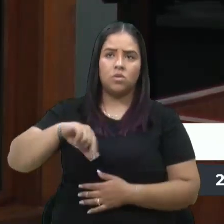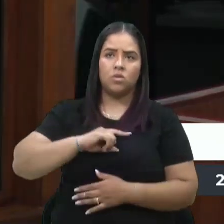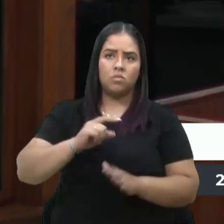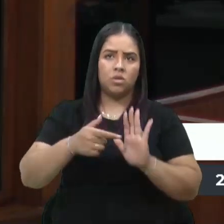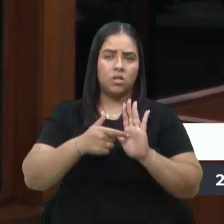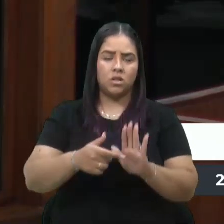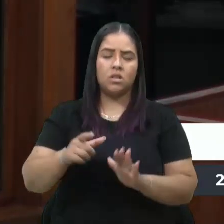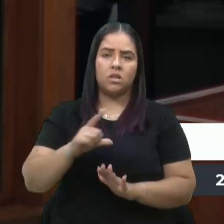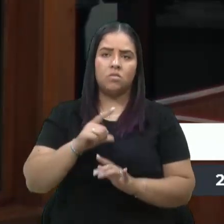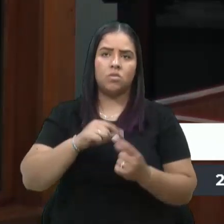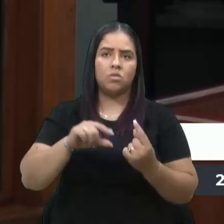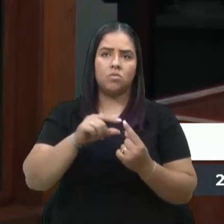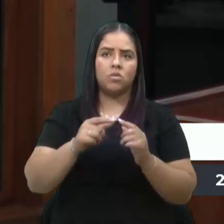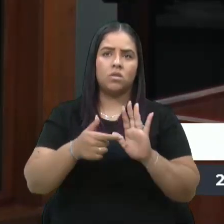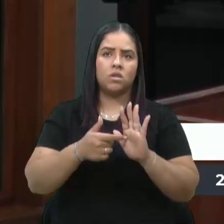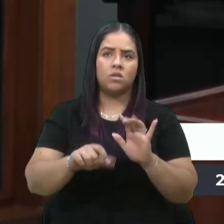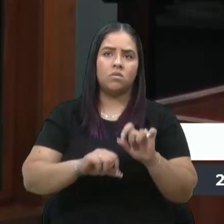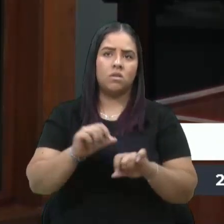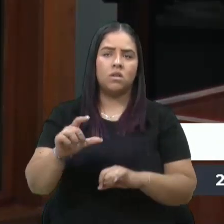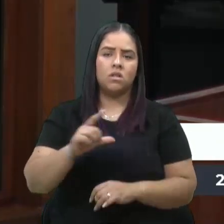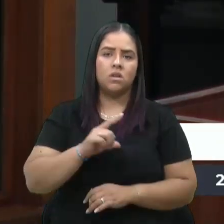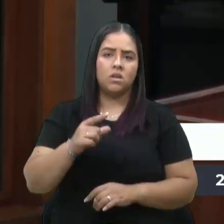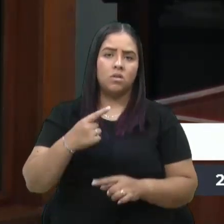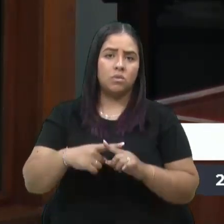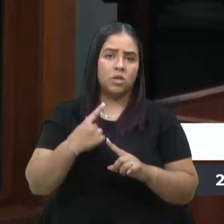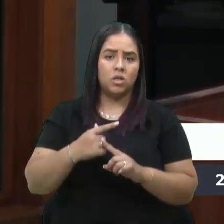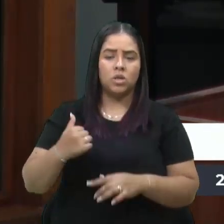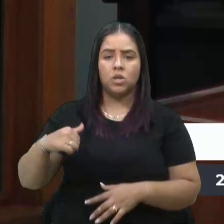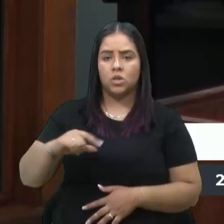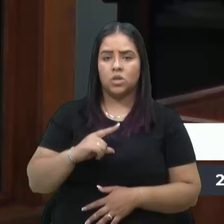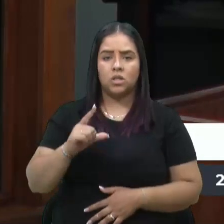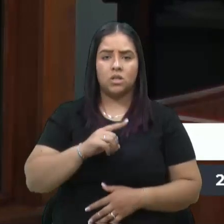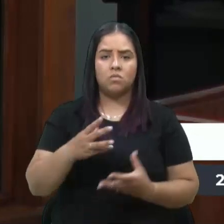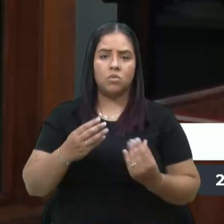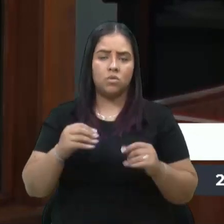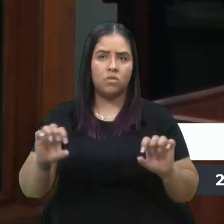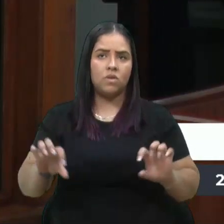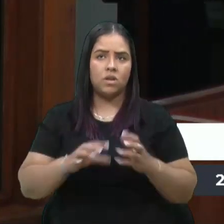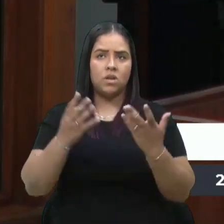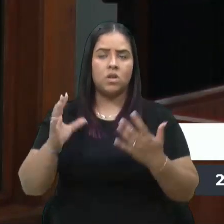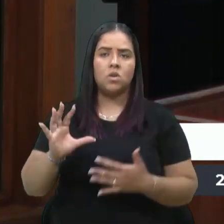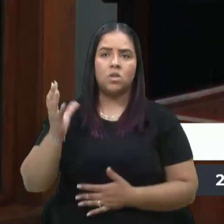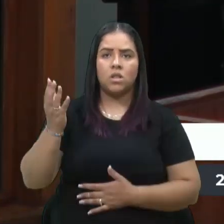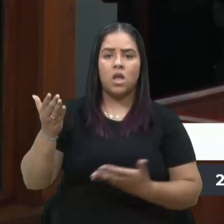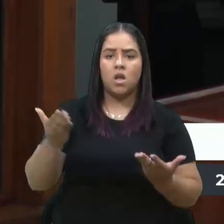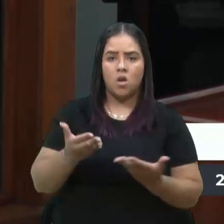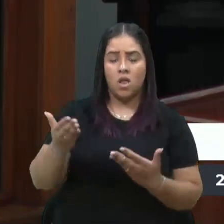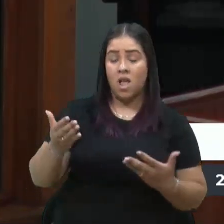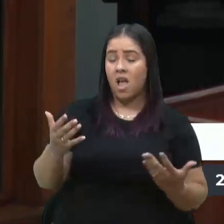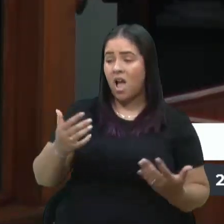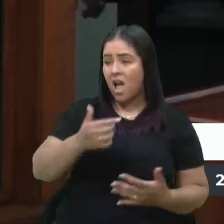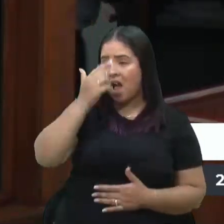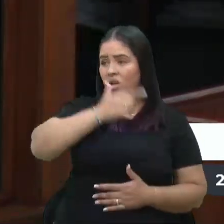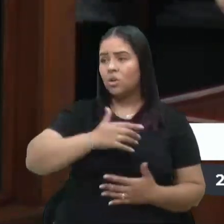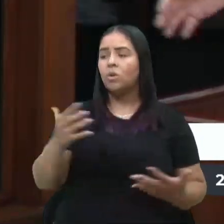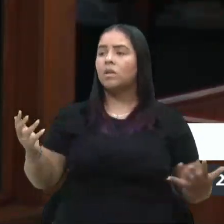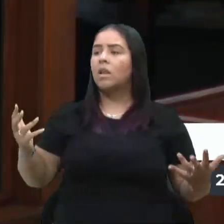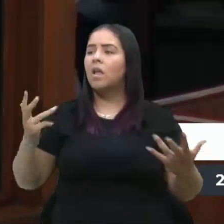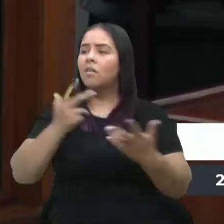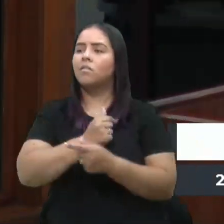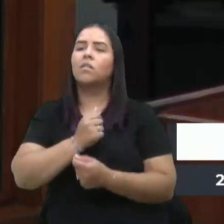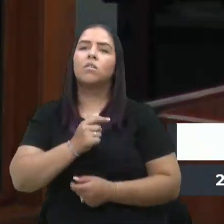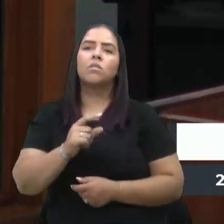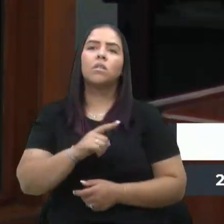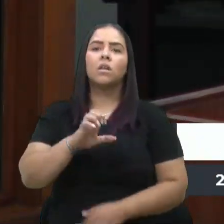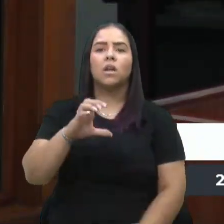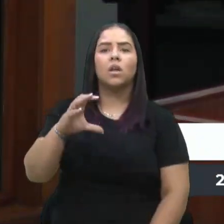Nós temos a função de mostrar que tem, porque, inclusive, nós temos vários eventos que vão acontecer agora. As pessoas acham lindo visitar parques no mundo. Nós temos